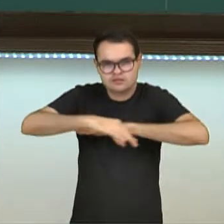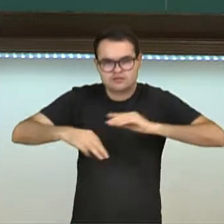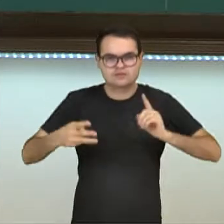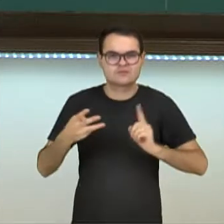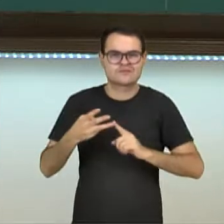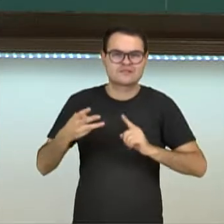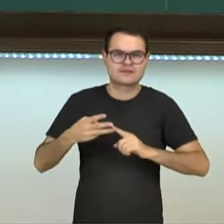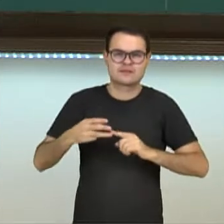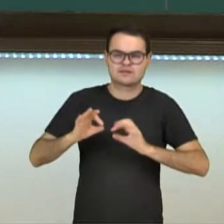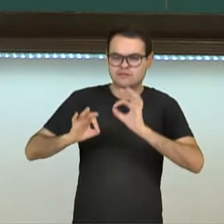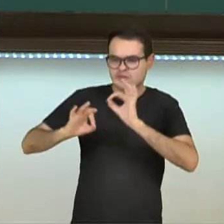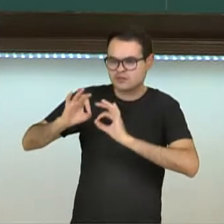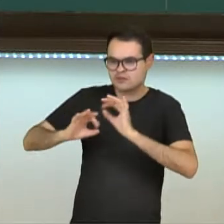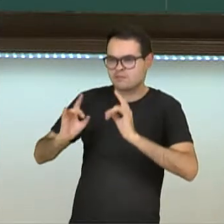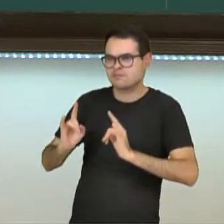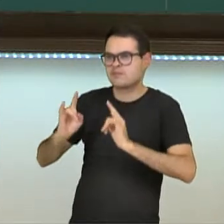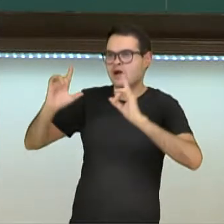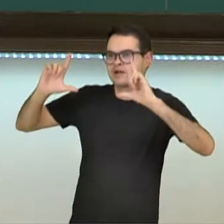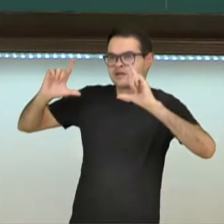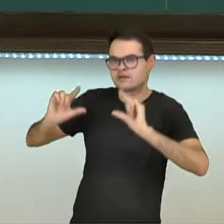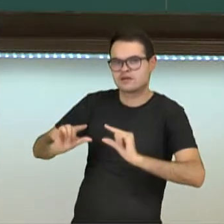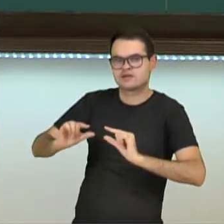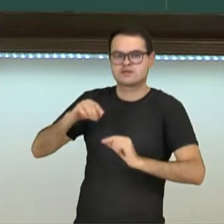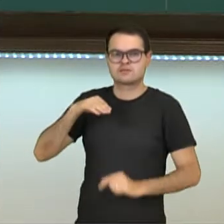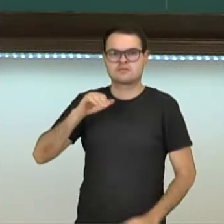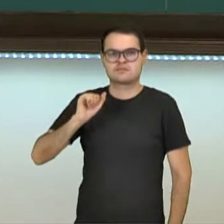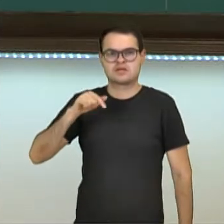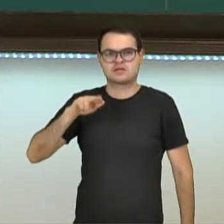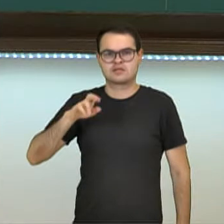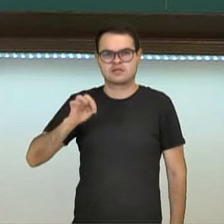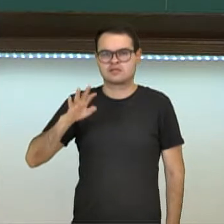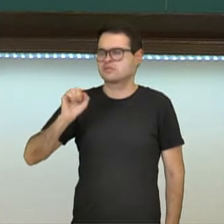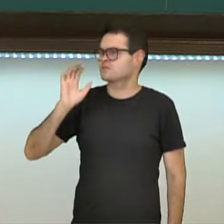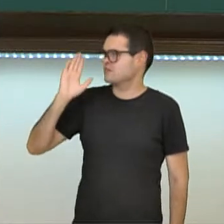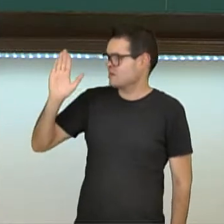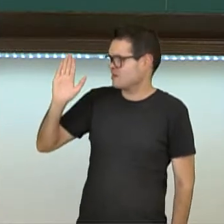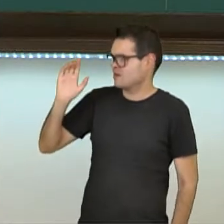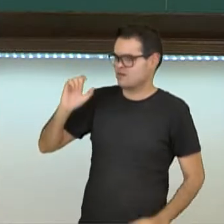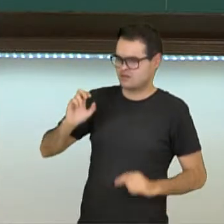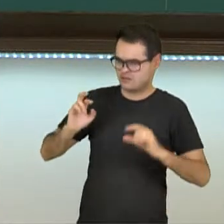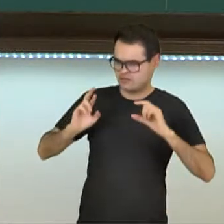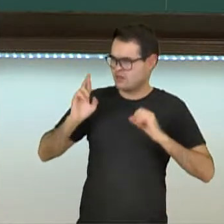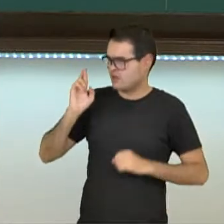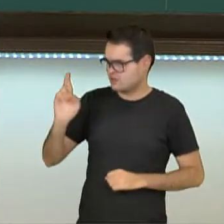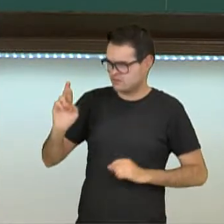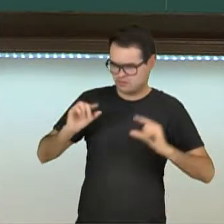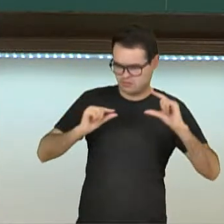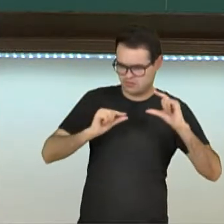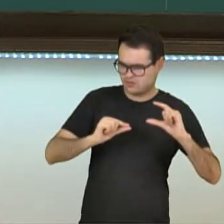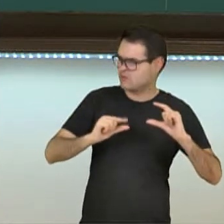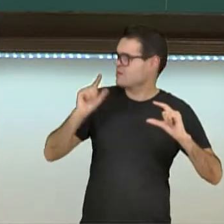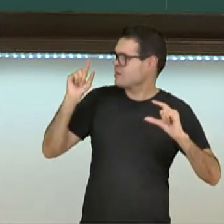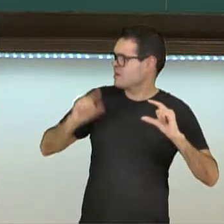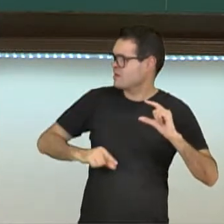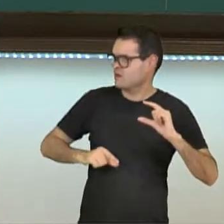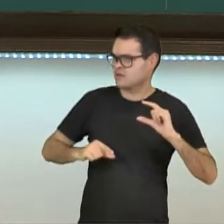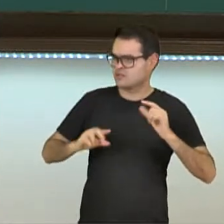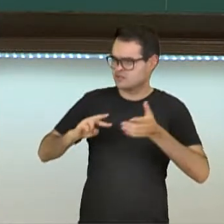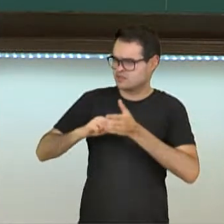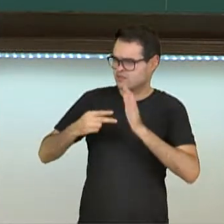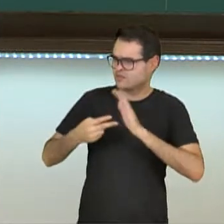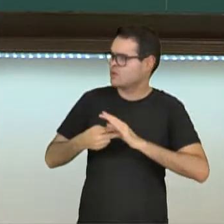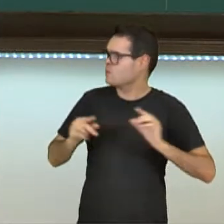maquetes, não é? Ah, então peraí, deixa eu pensar professora. A razão e a proporção em escalas está